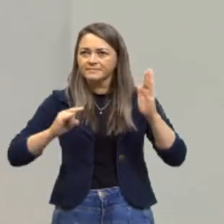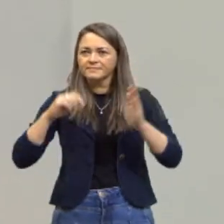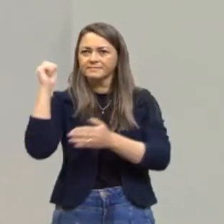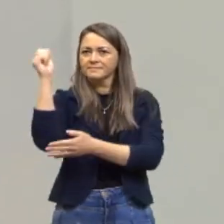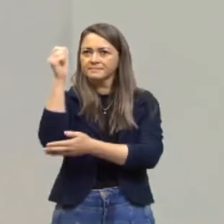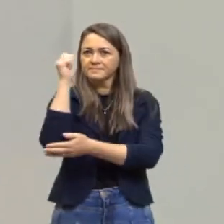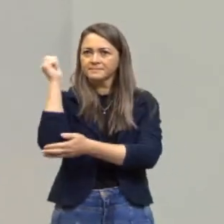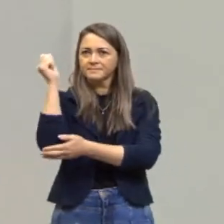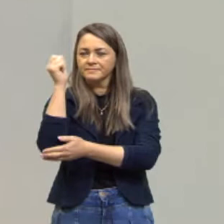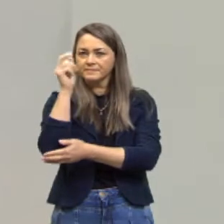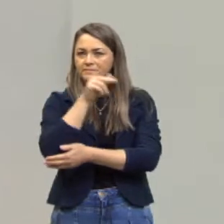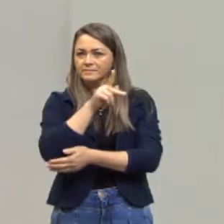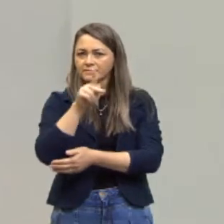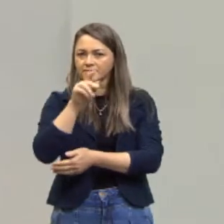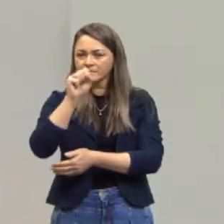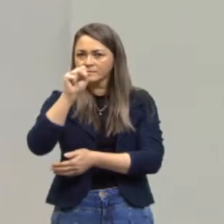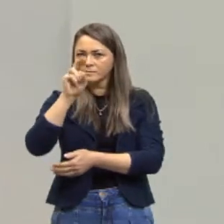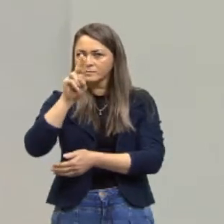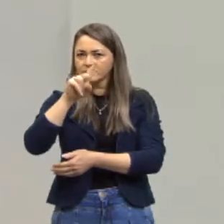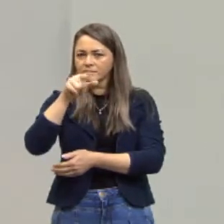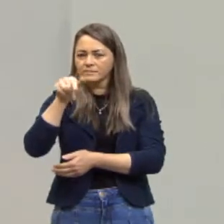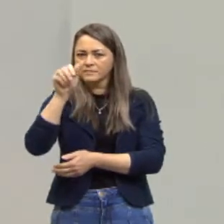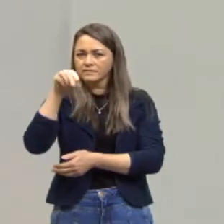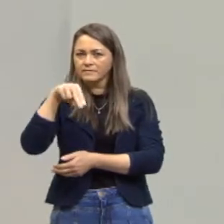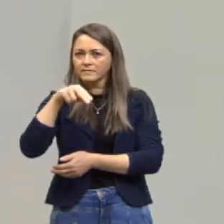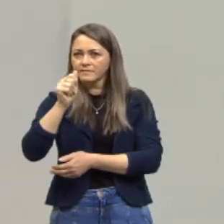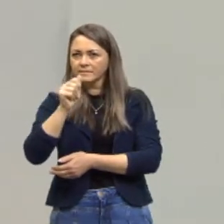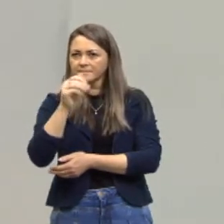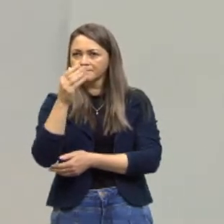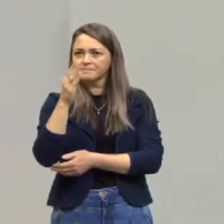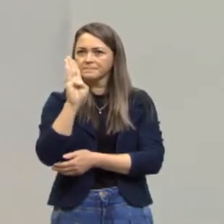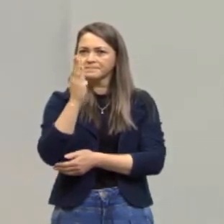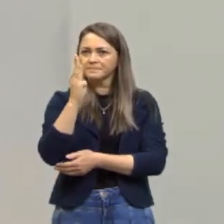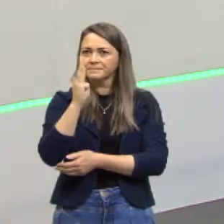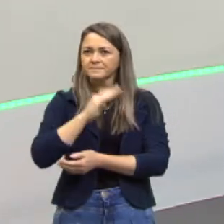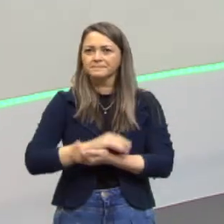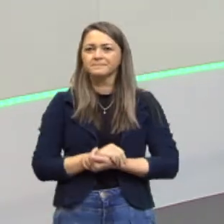Eu sou Suzana Seibert, professora de Biologia. Partiu passar.